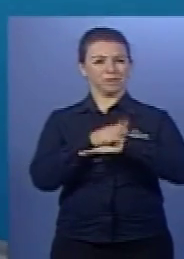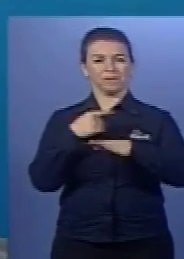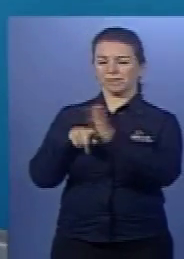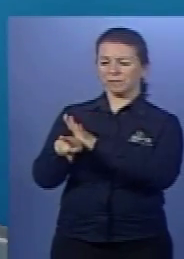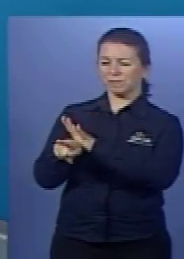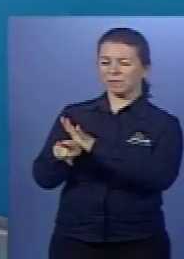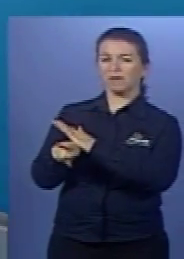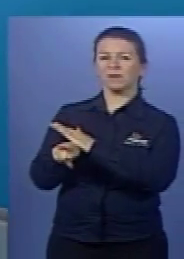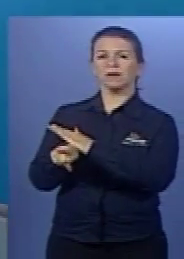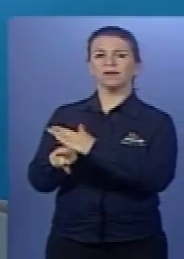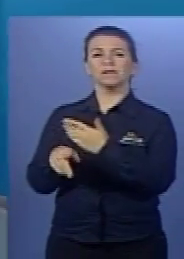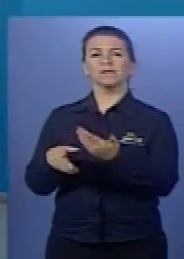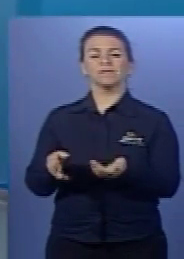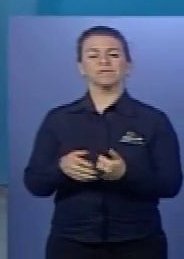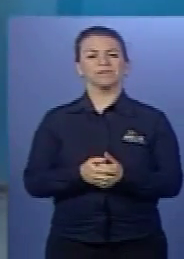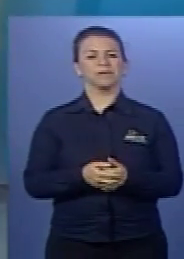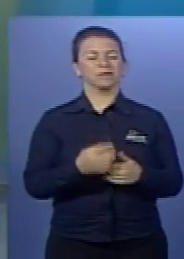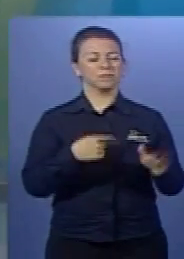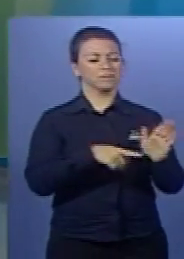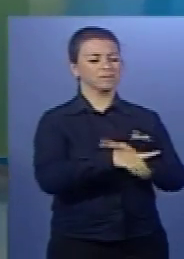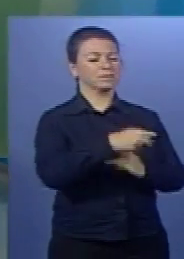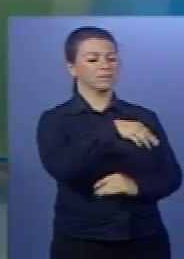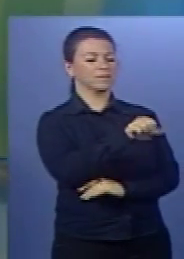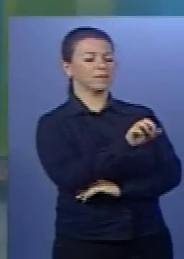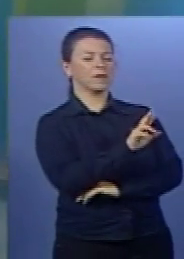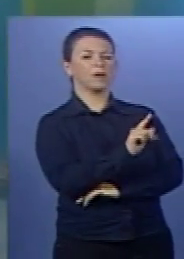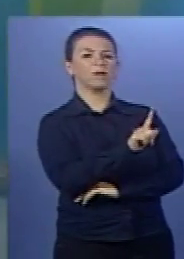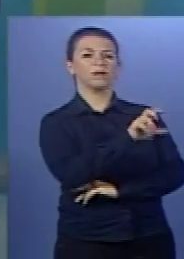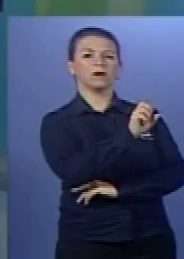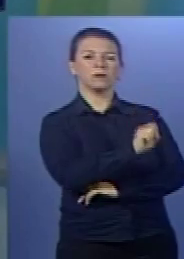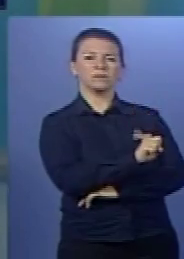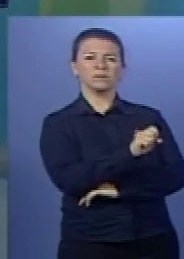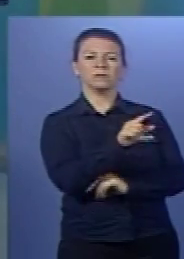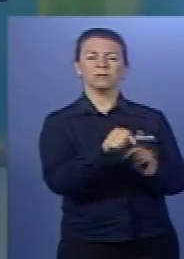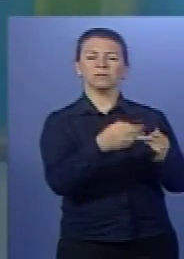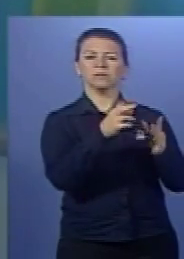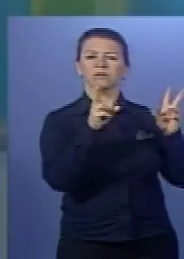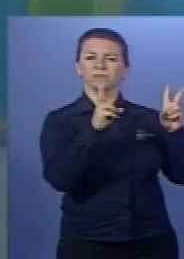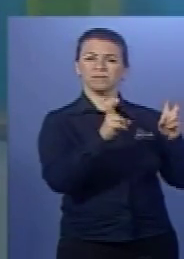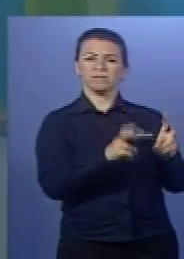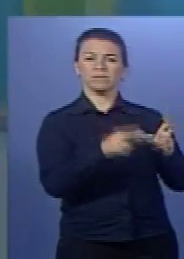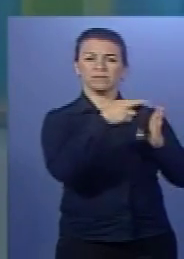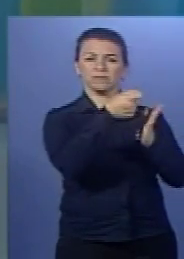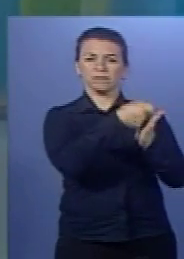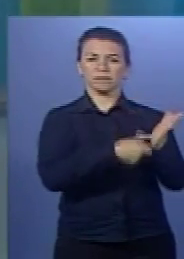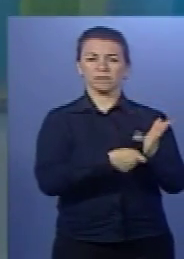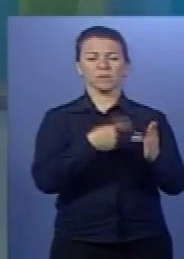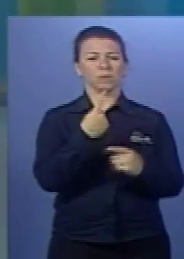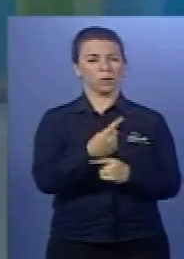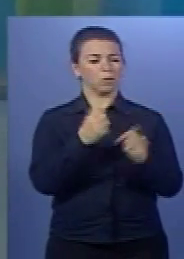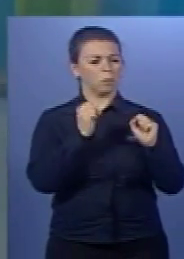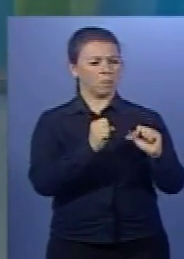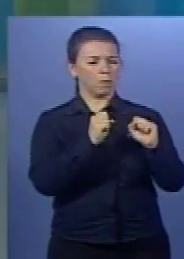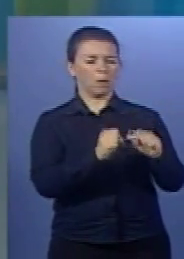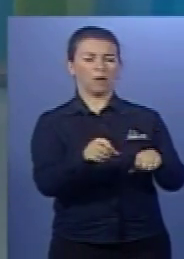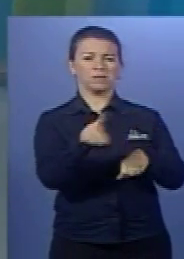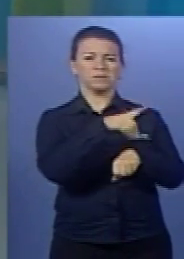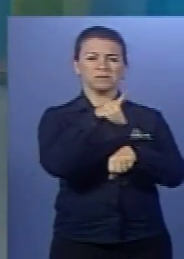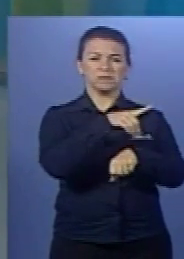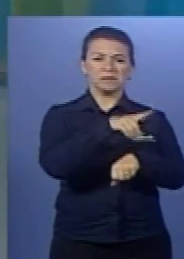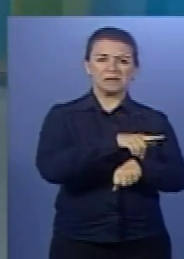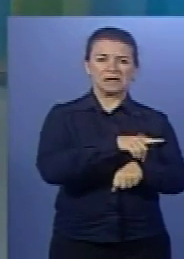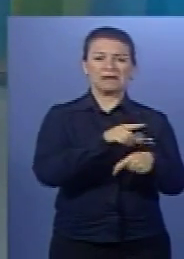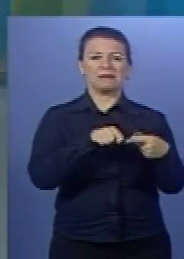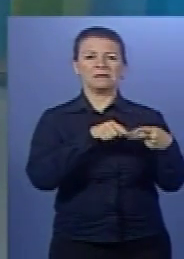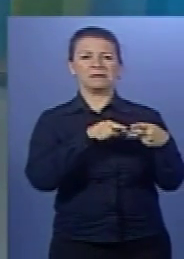Marlos. Nos temas relacionados com a redação, um dos temas pode ser a dengue, a zika.